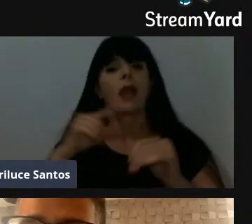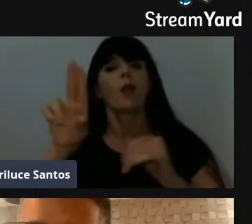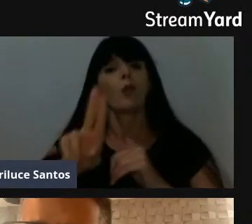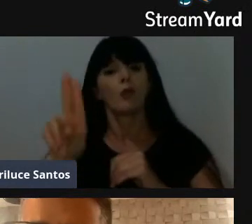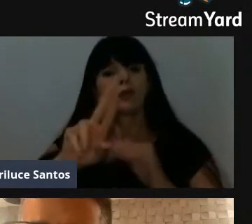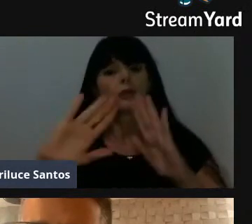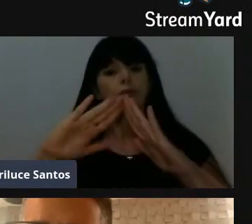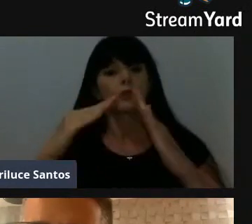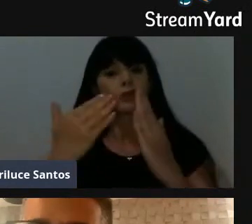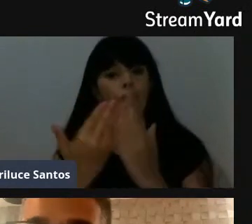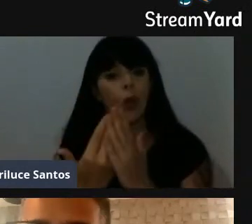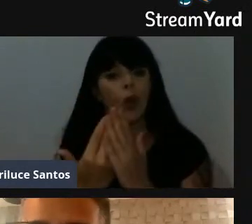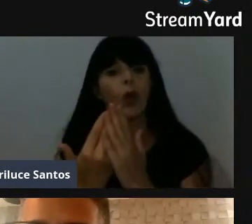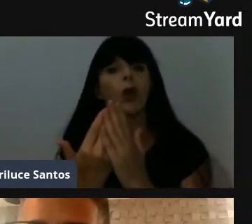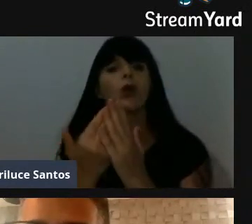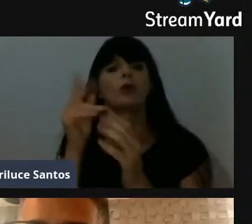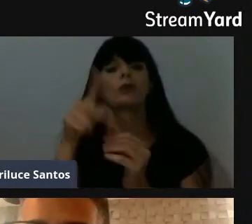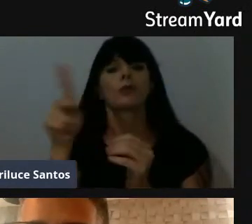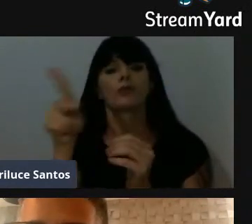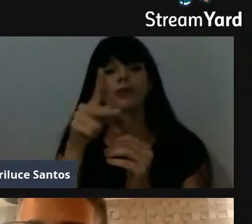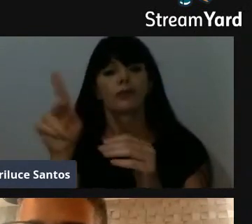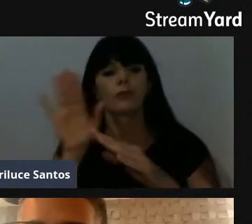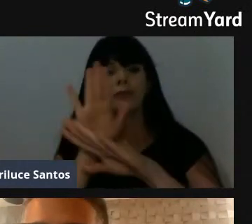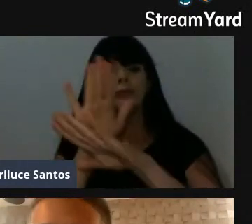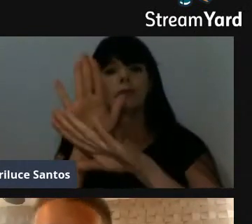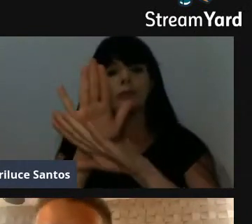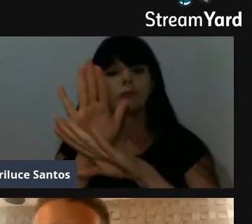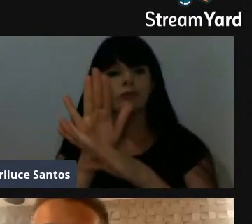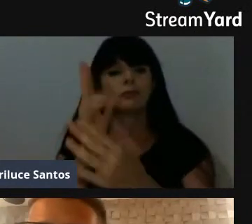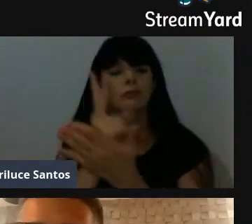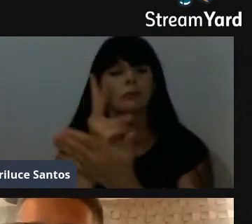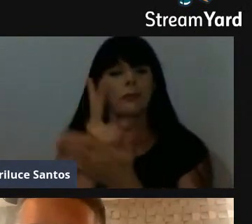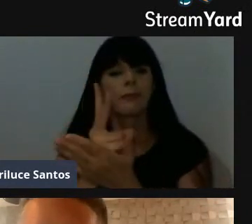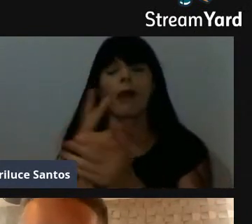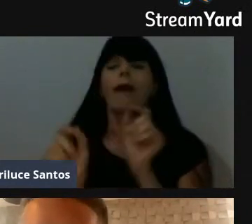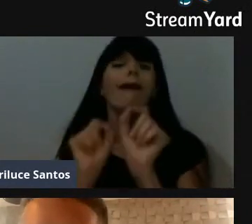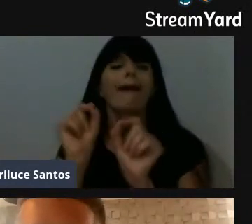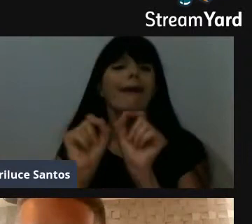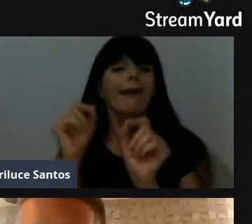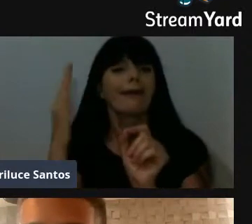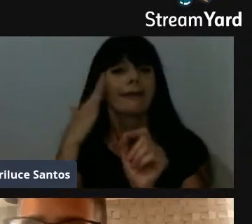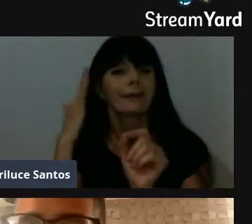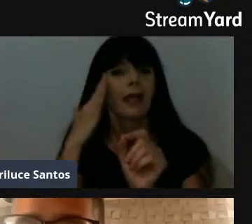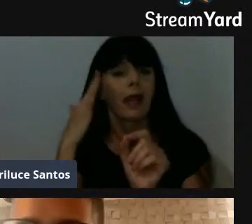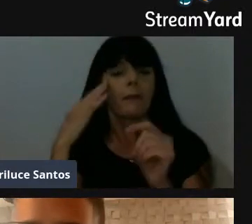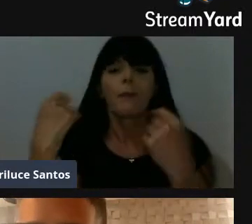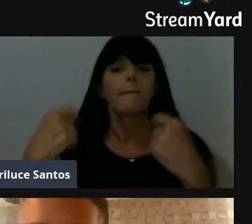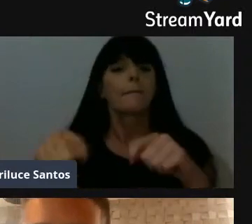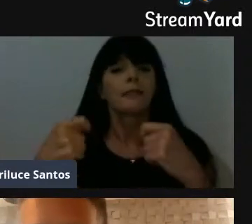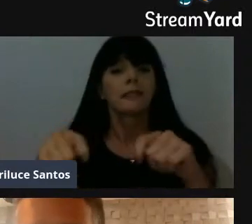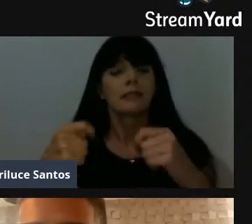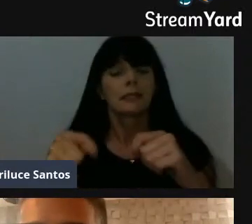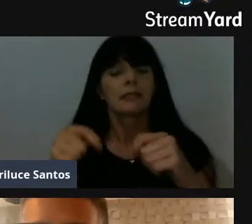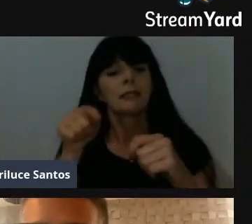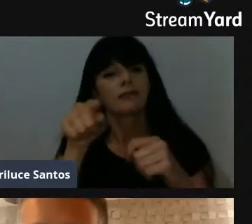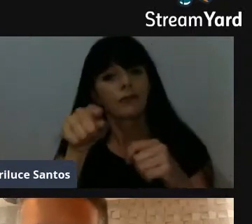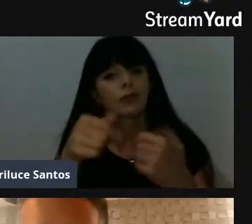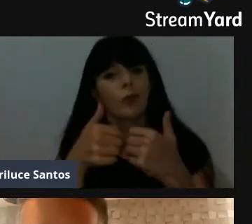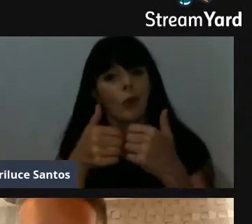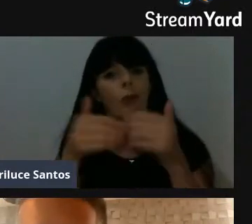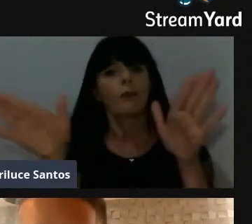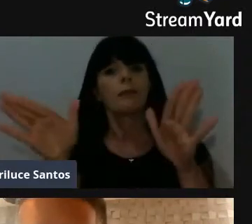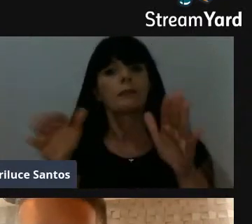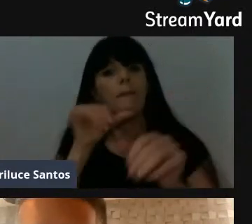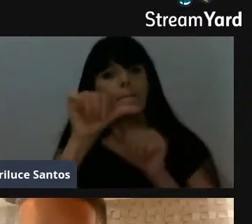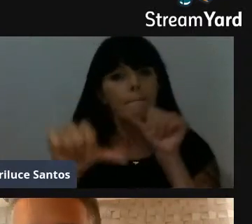que, dos professores, e tudo mais. Então, quem sabe, não precisa partir, talvez, de um de vocês, a mudança para esse